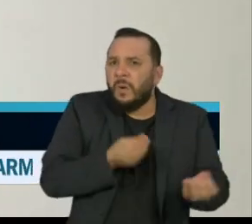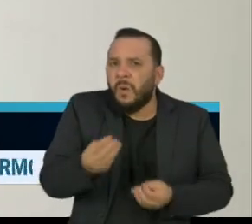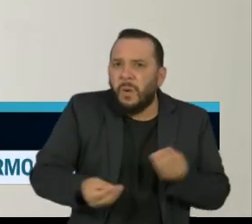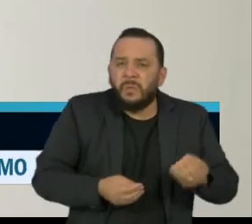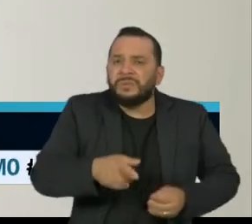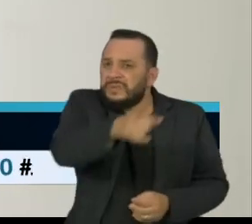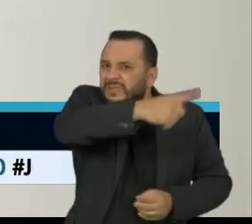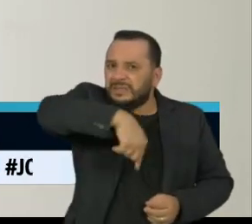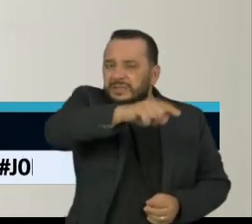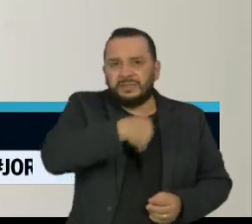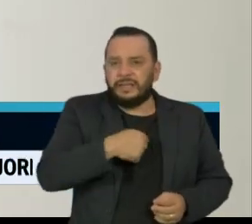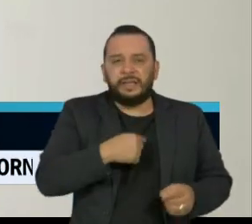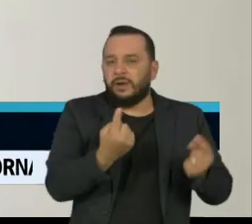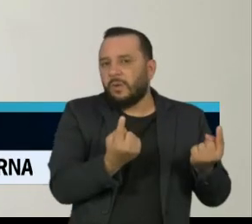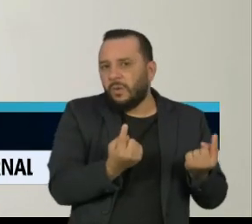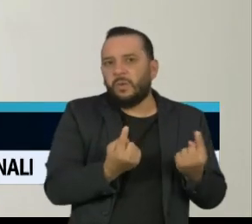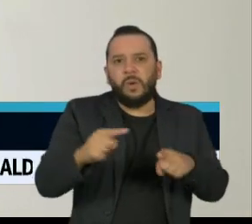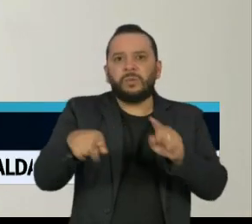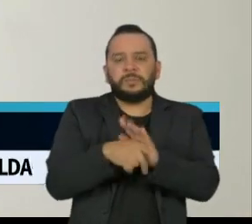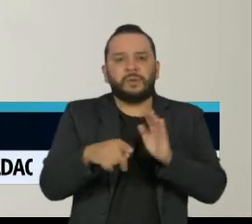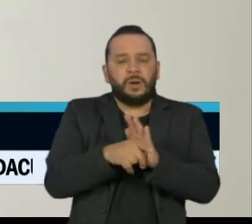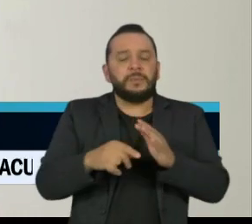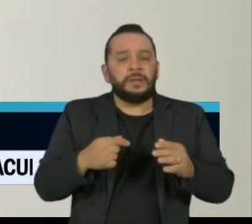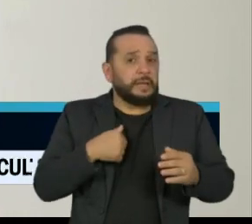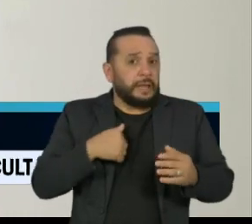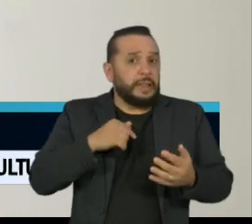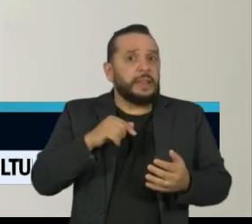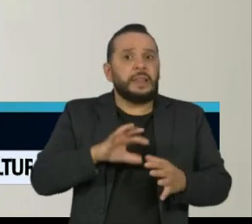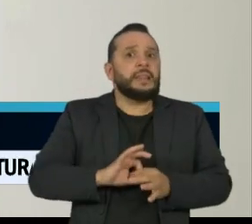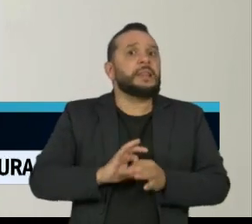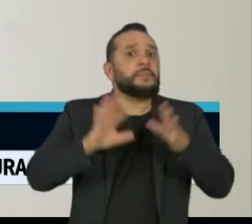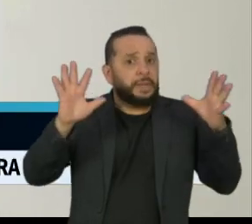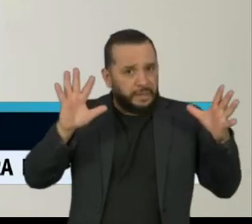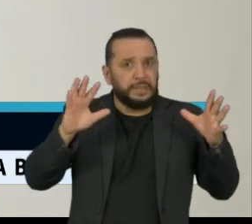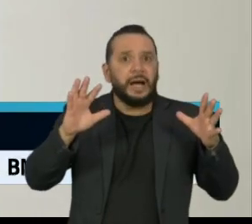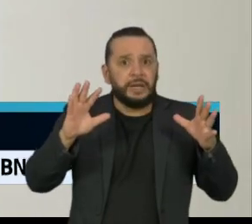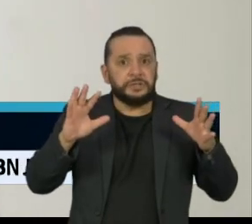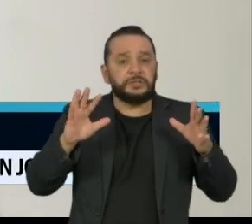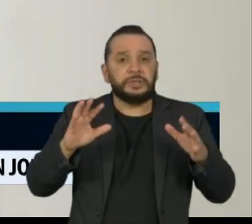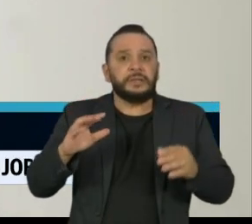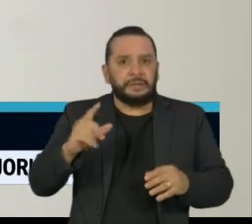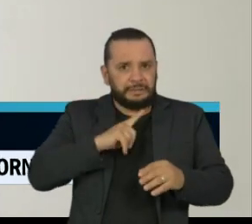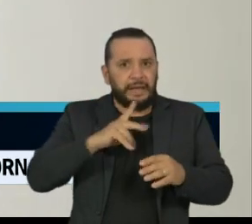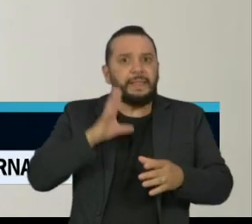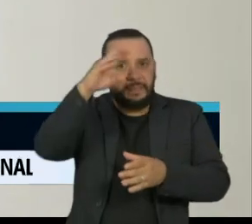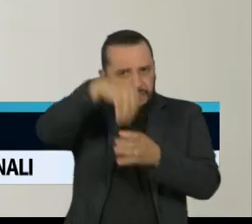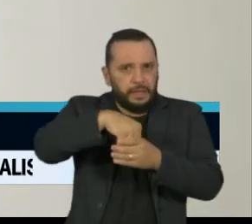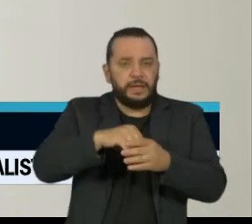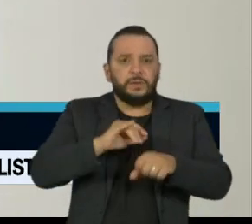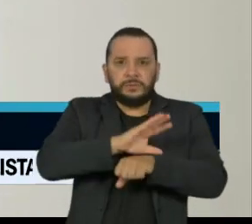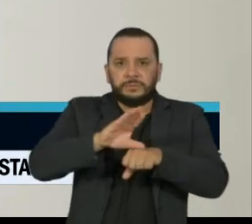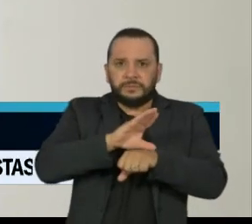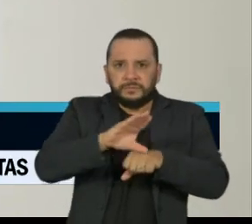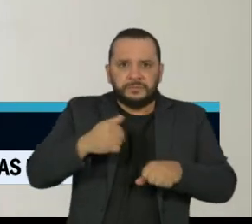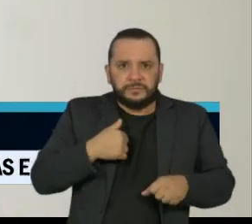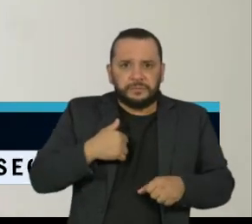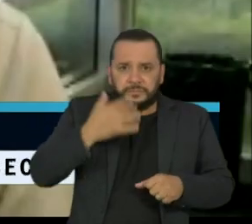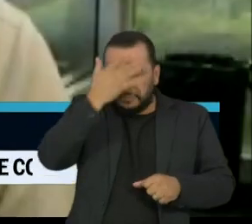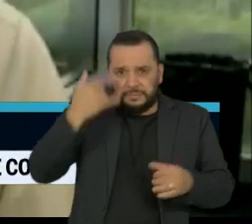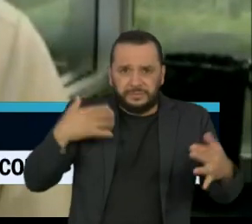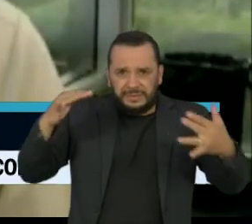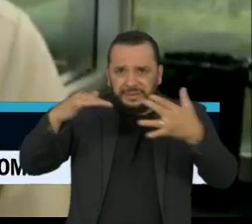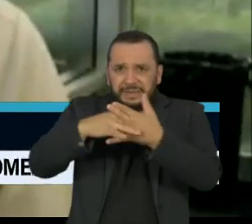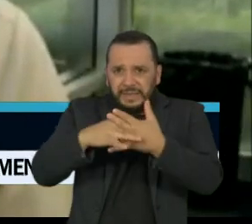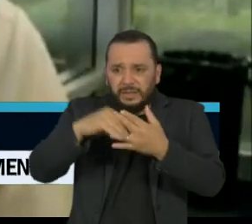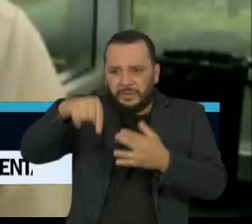postura que fere princípios de liberdades fundamentais assegurados na Constituição e que persegue cidadãos brasileiros.